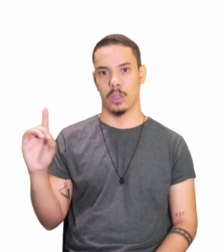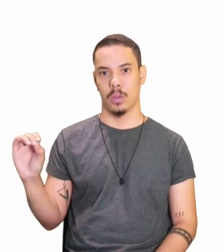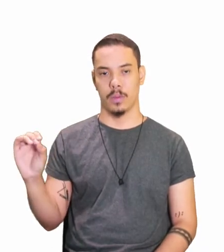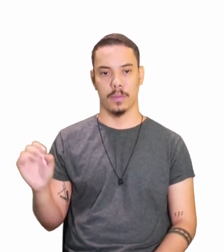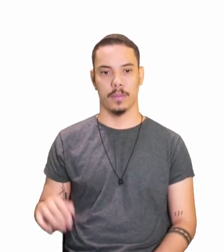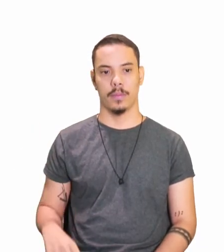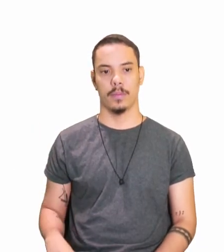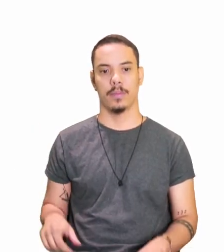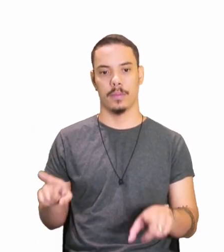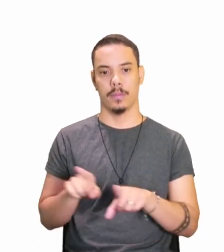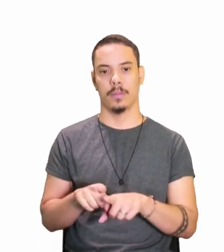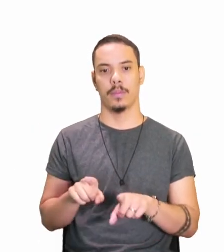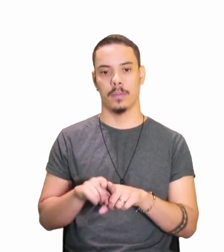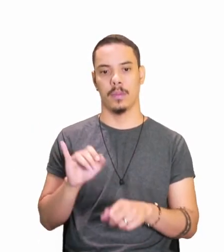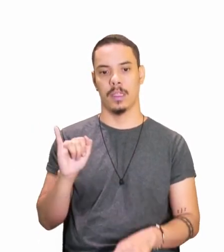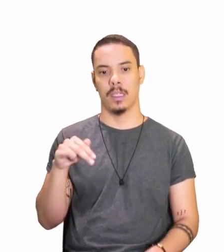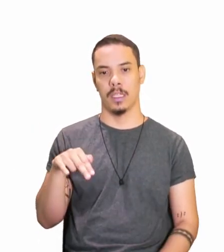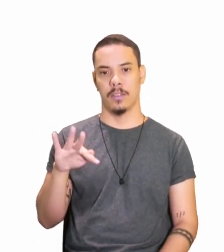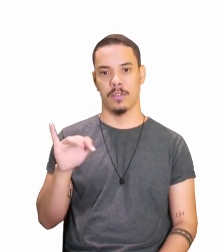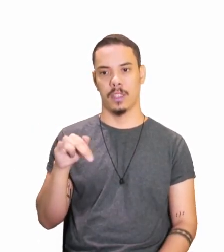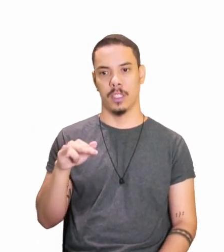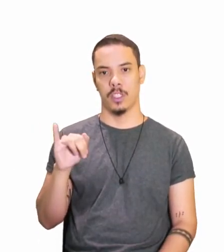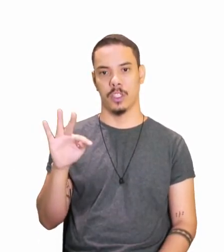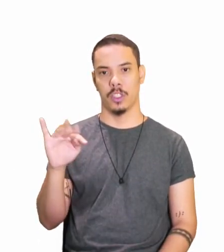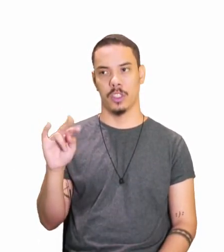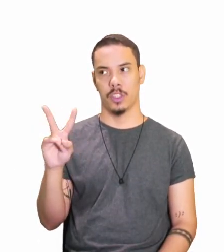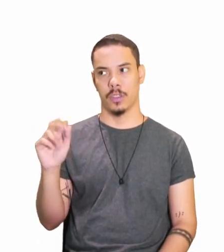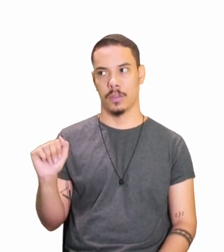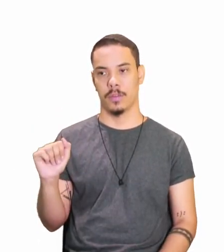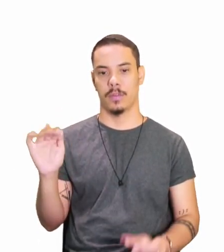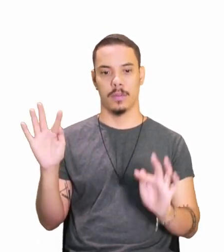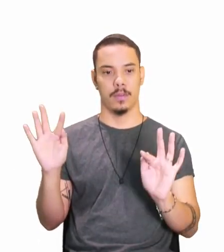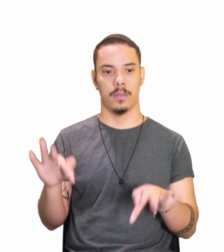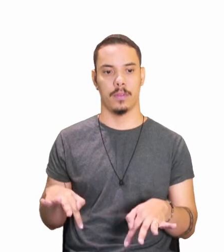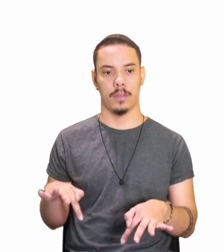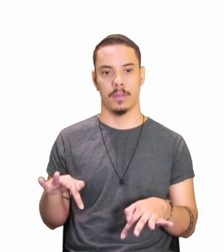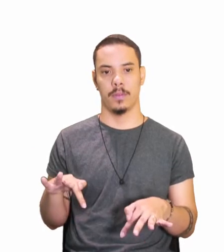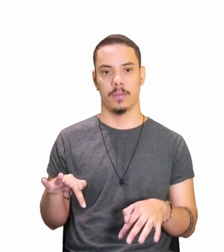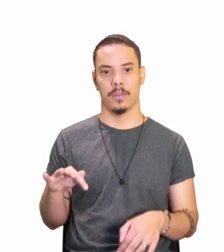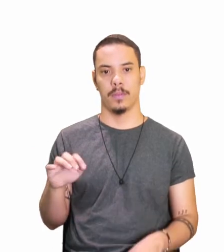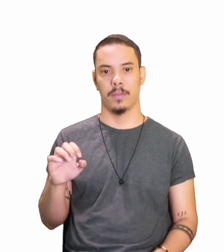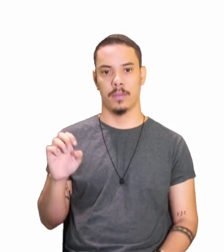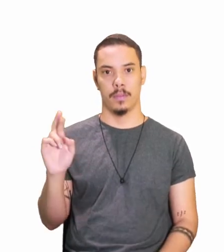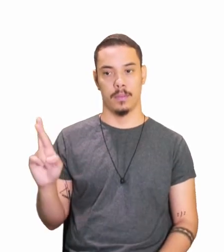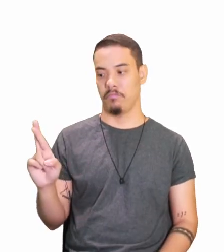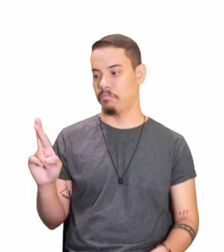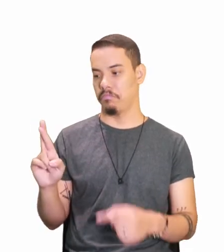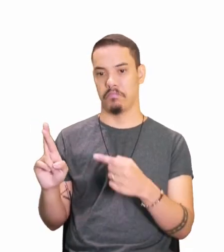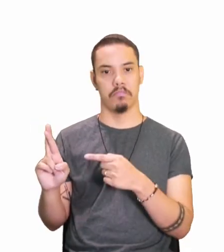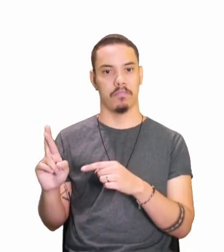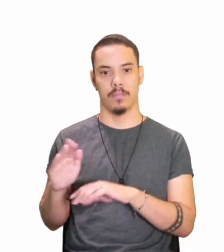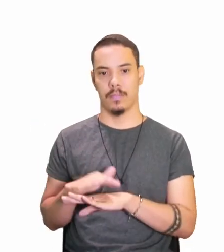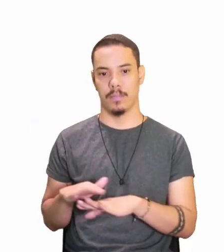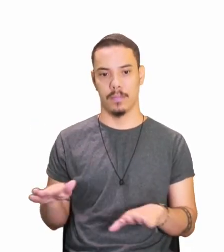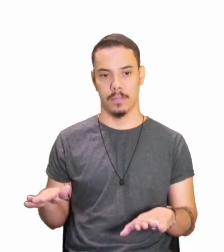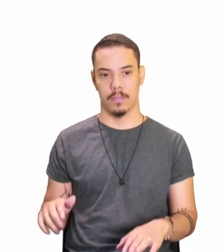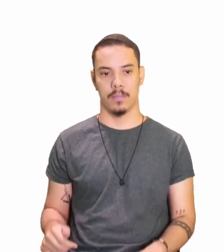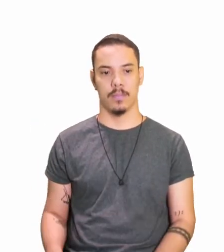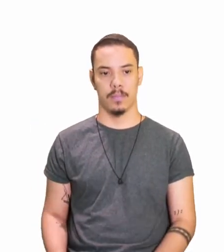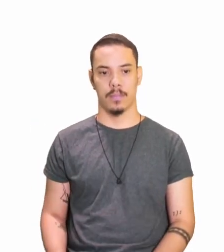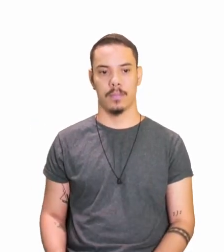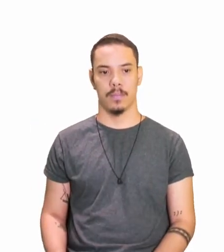e a forma infinitiva, aquela que tem a terminação, é, em R, no caso aí, ó, tem o